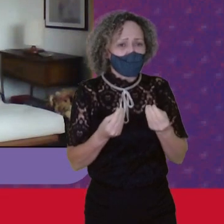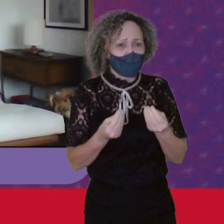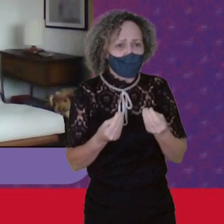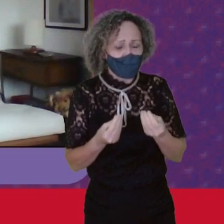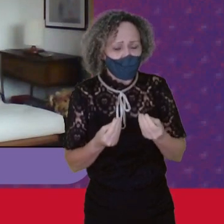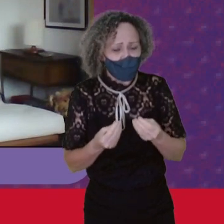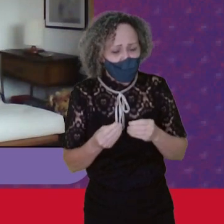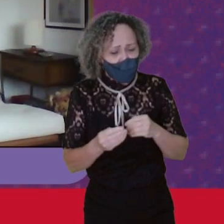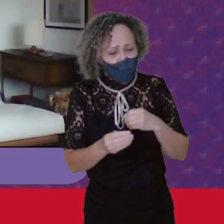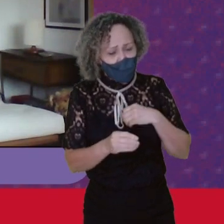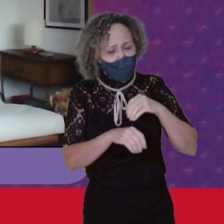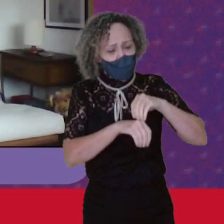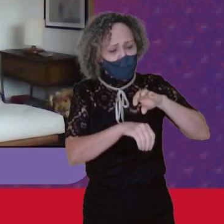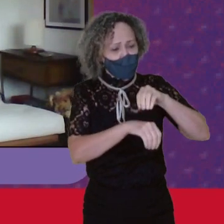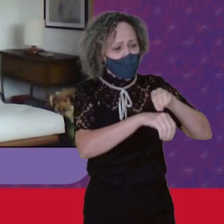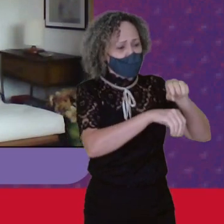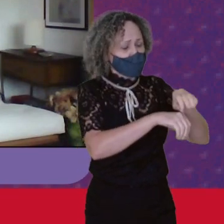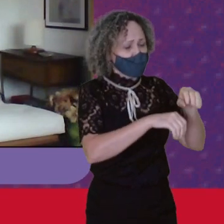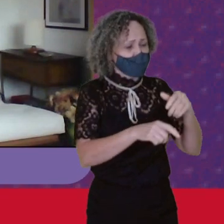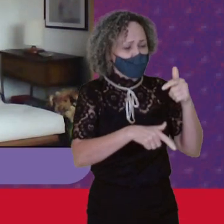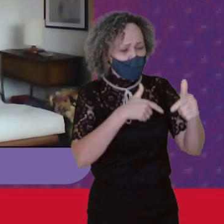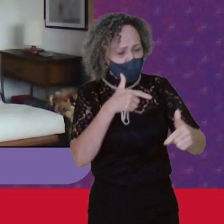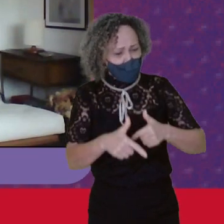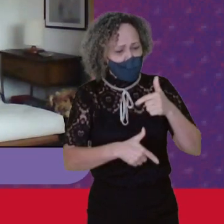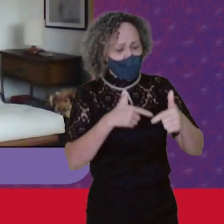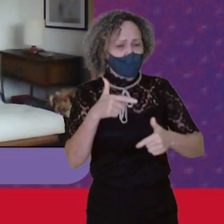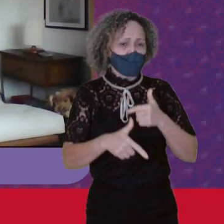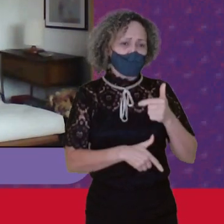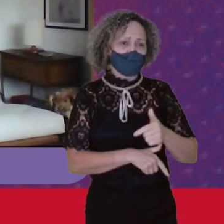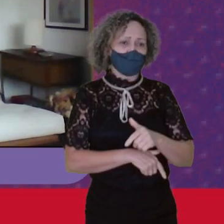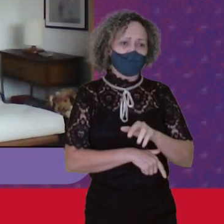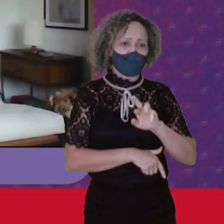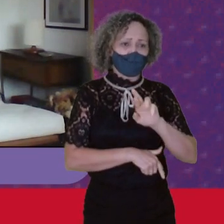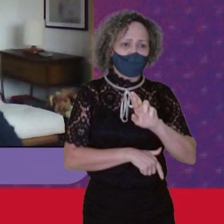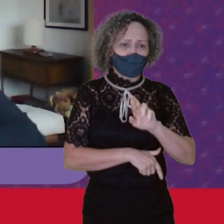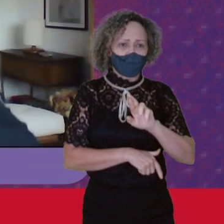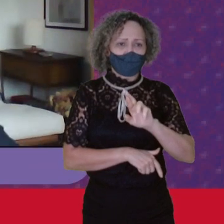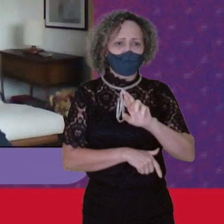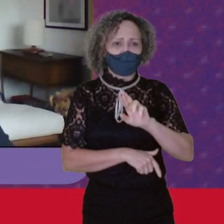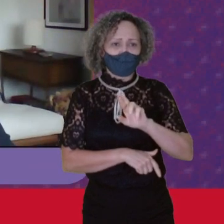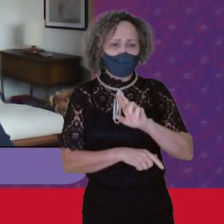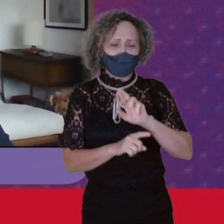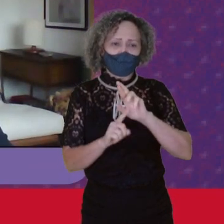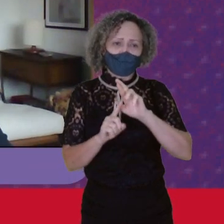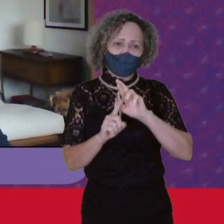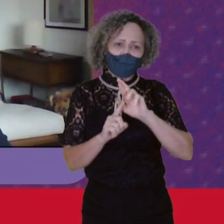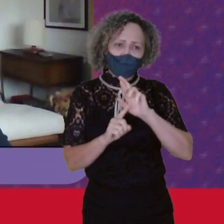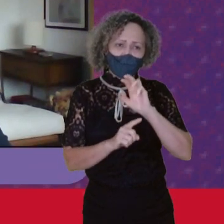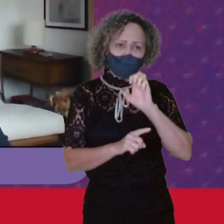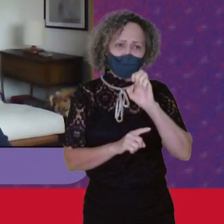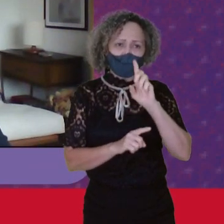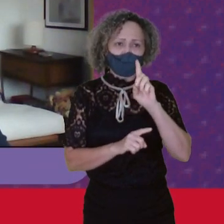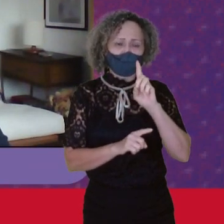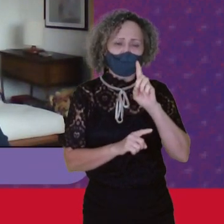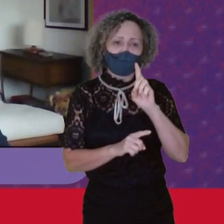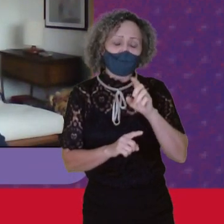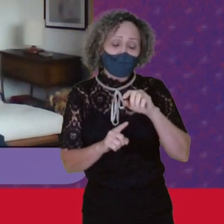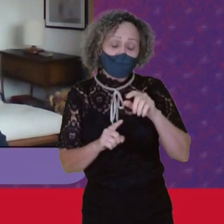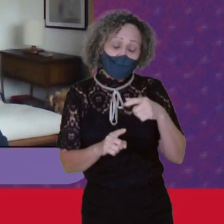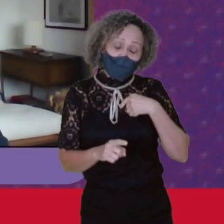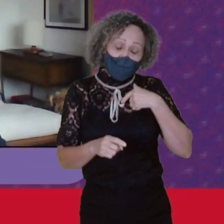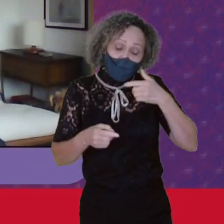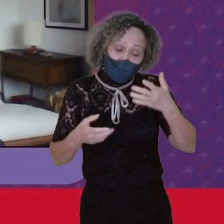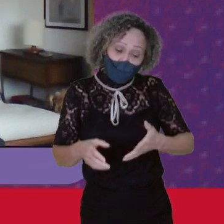Acho que nós Temos uma tarefa Muito importante Que é De colocar O